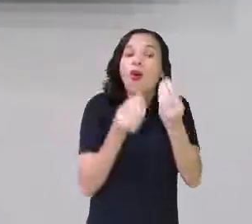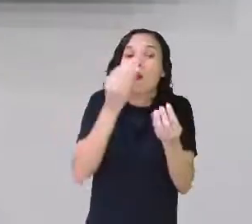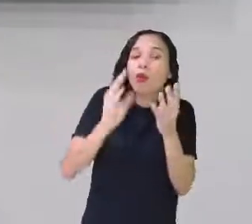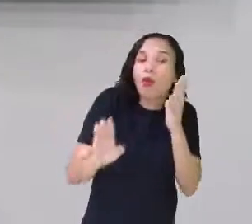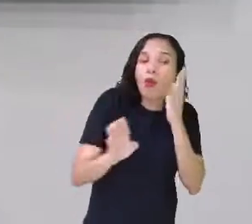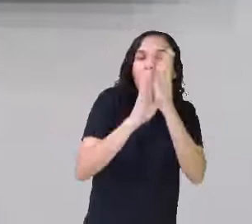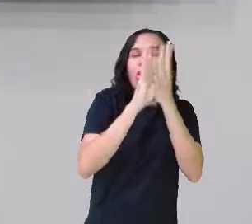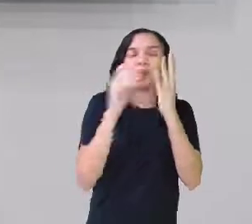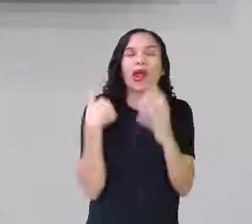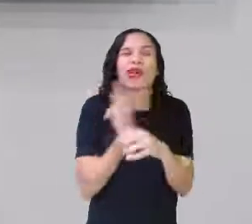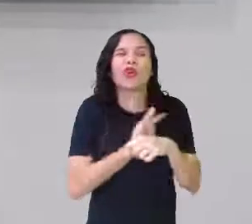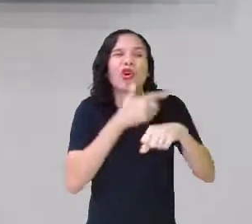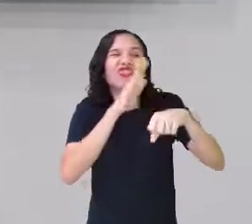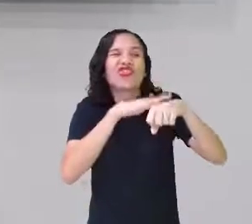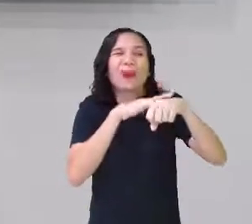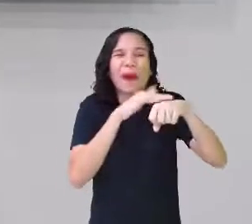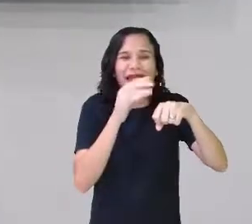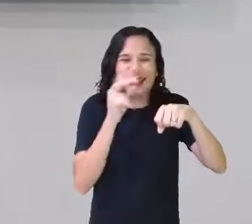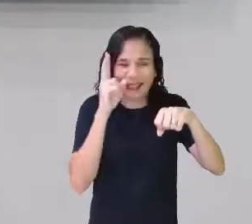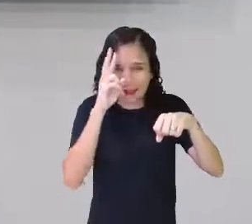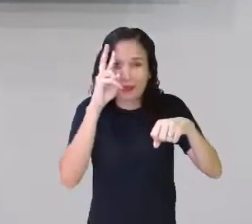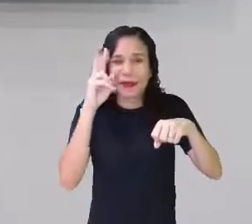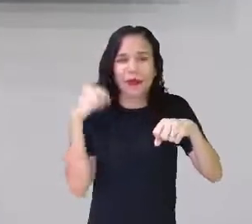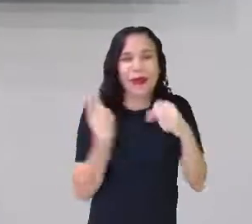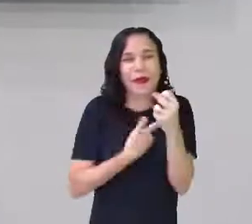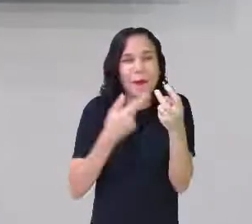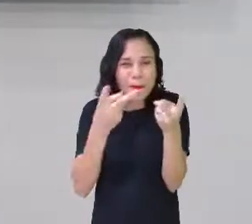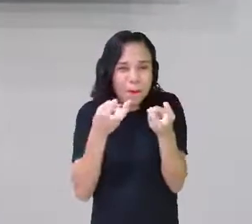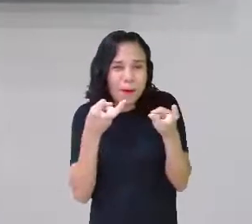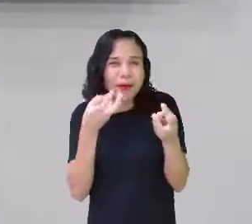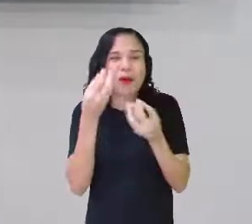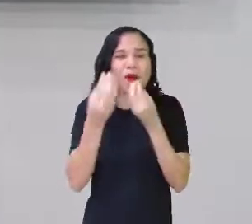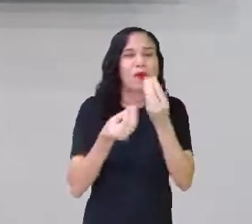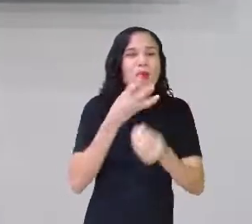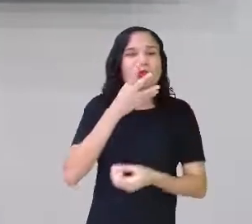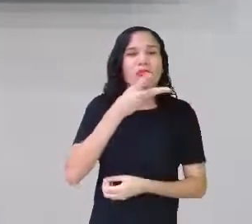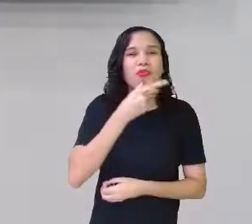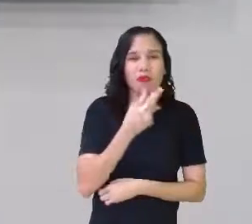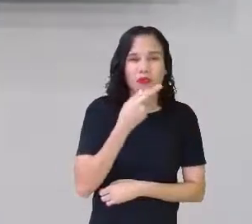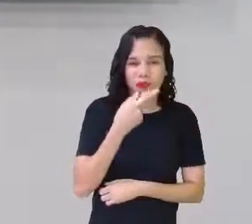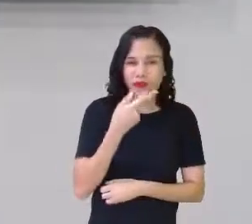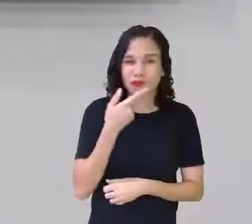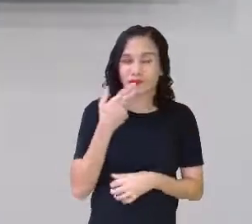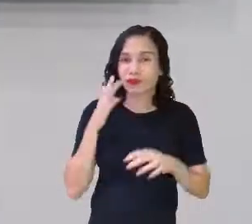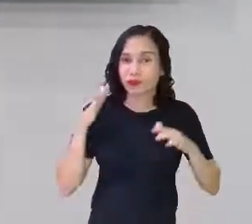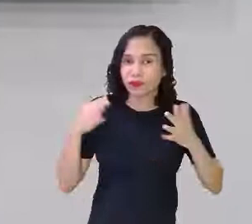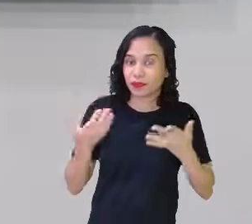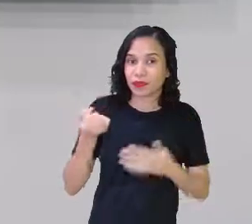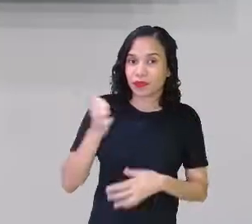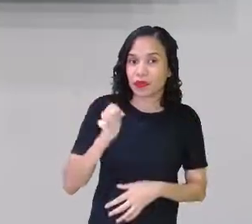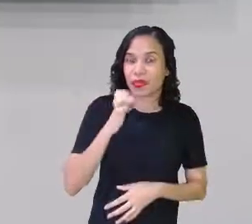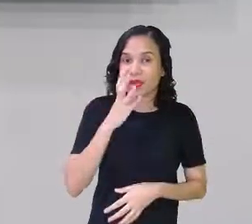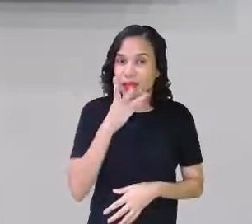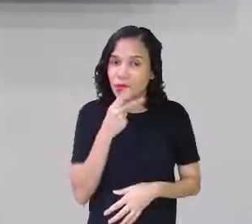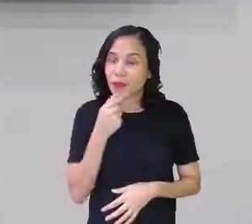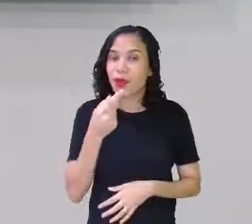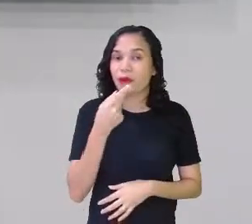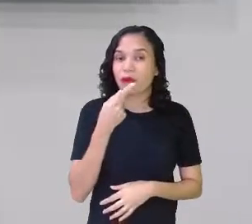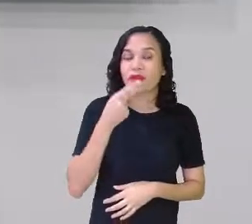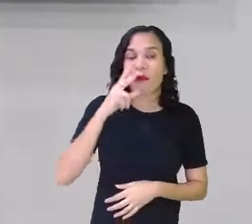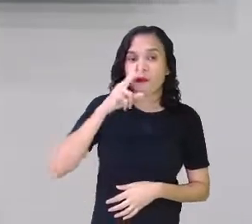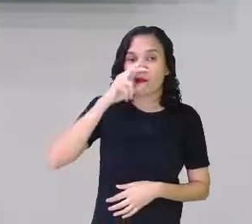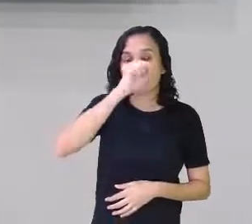gente chama pela palavra ali, percebe a sílaba que a gente mais demora falando. Então, se a que eu mais demoro falando, que eu boto mais